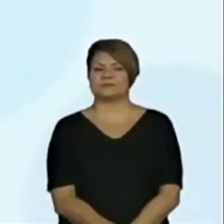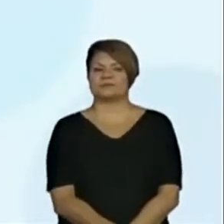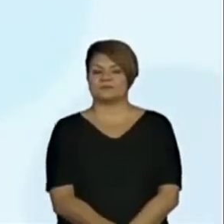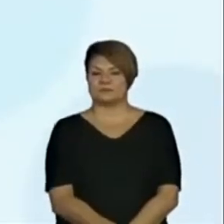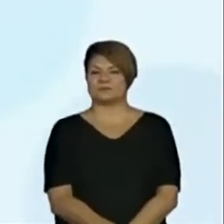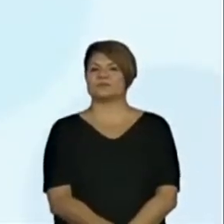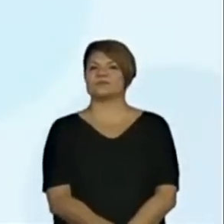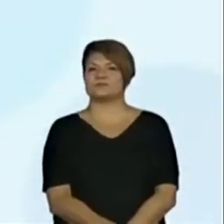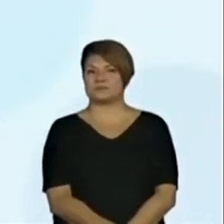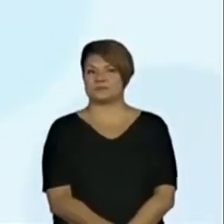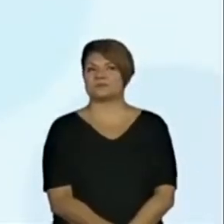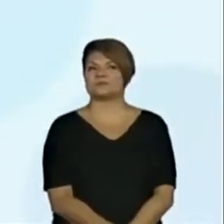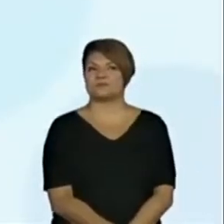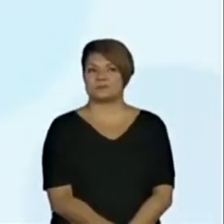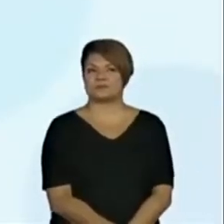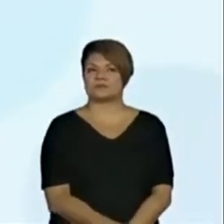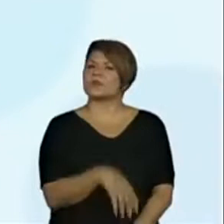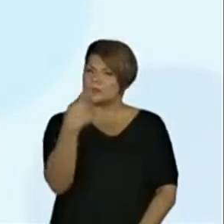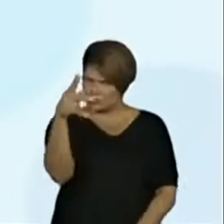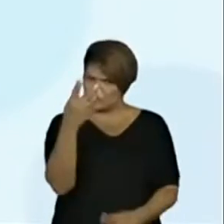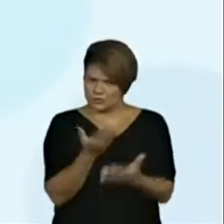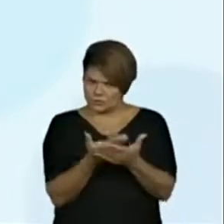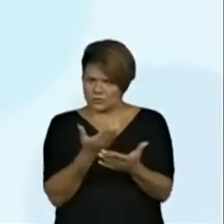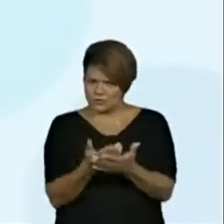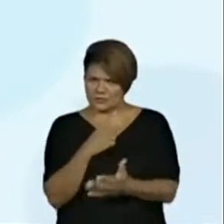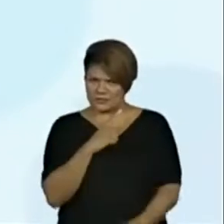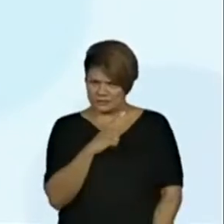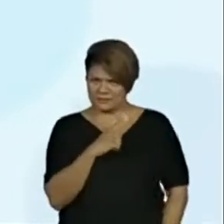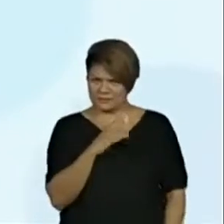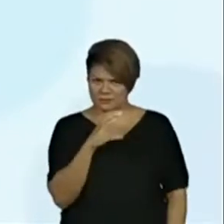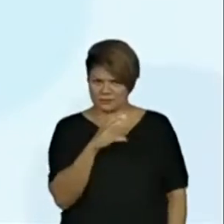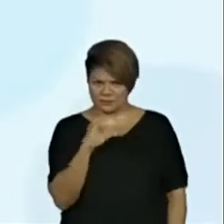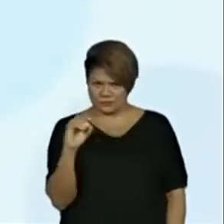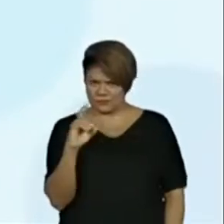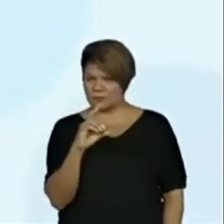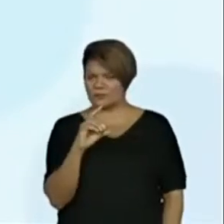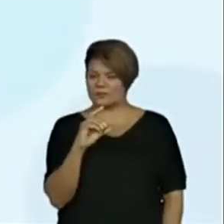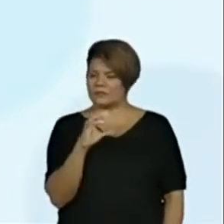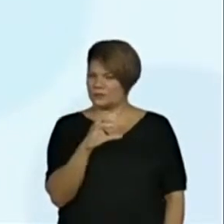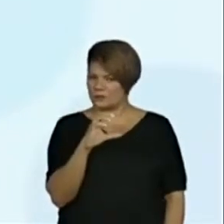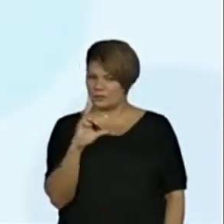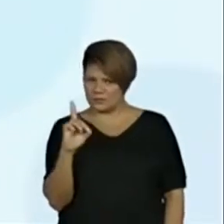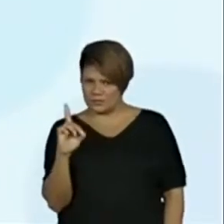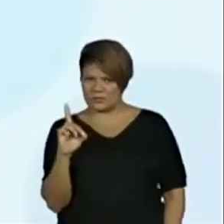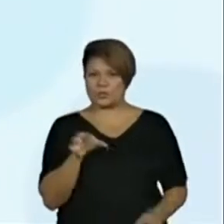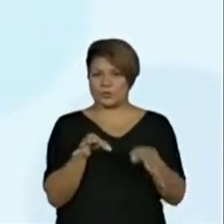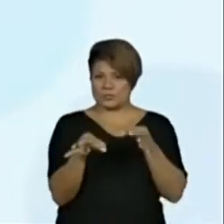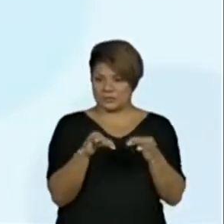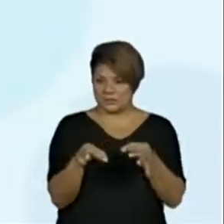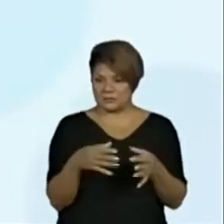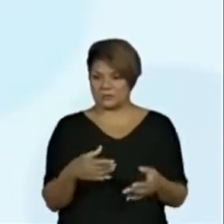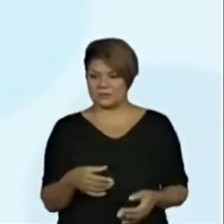Coordenadora, coordenadora. Na sua escola tem coordenador? Coloca o nome aí do seu professor coordenador.